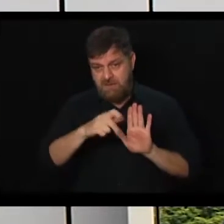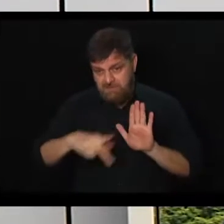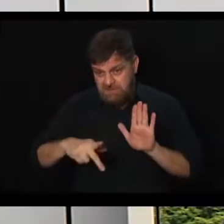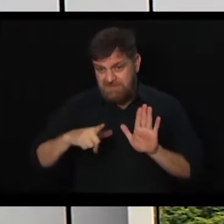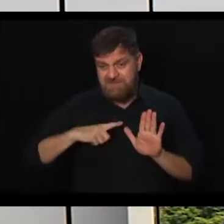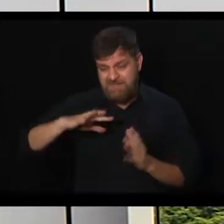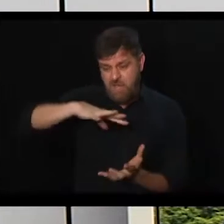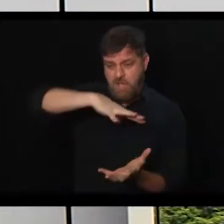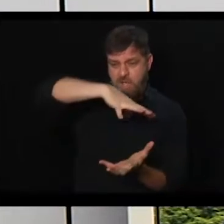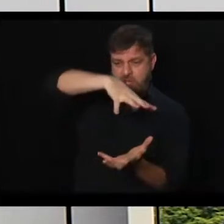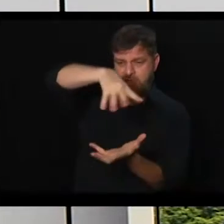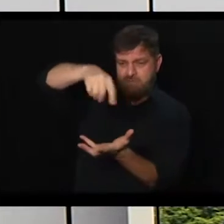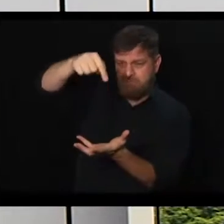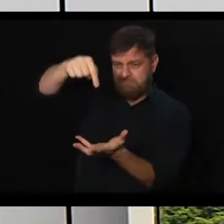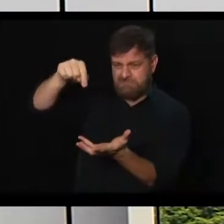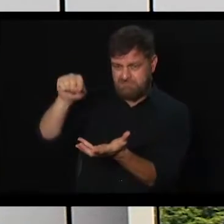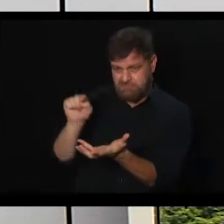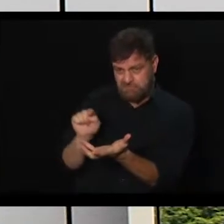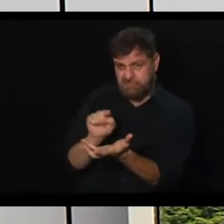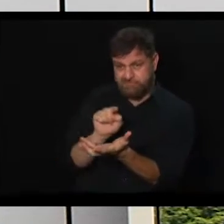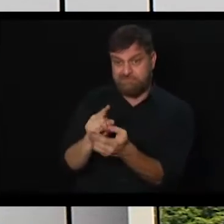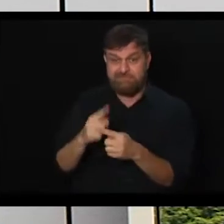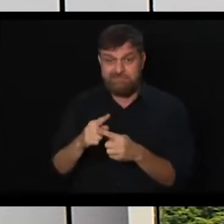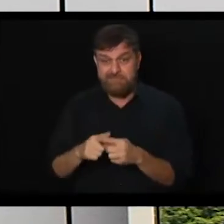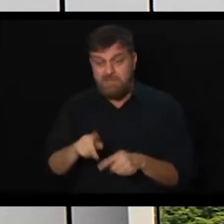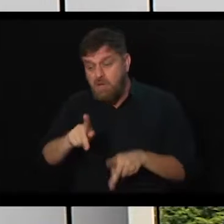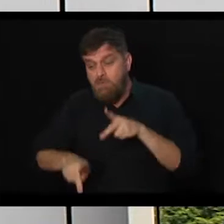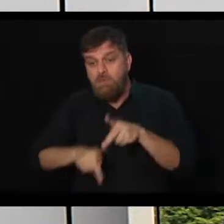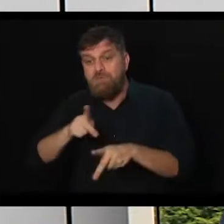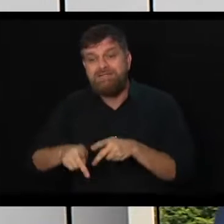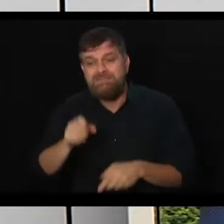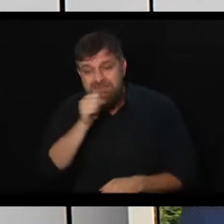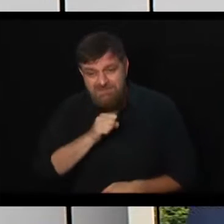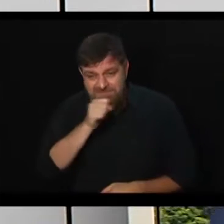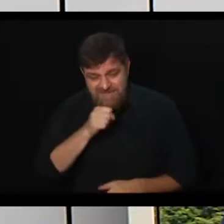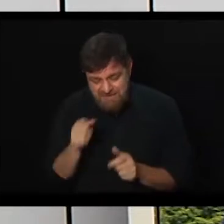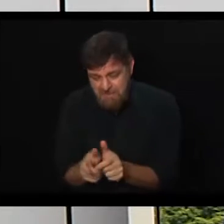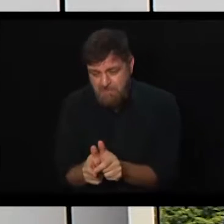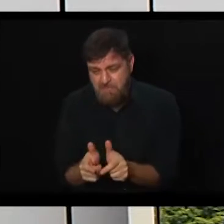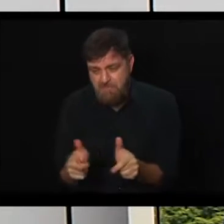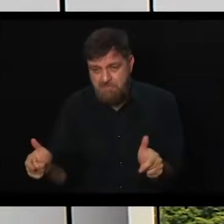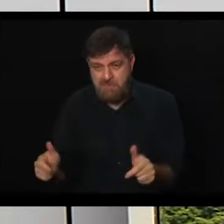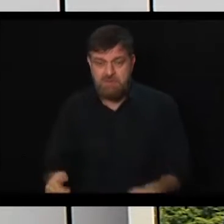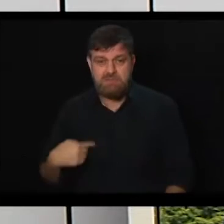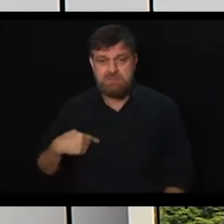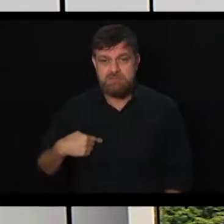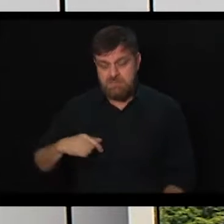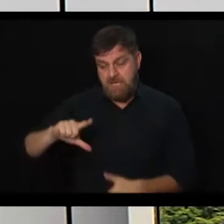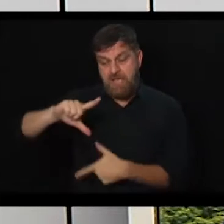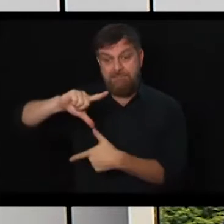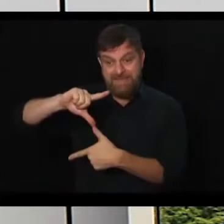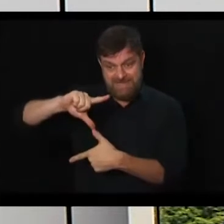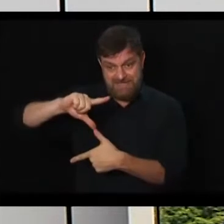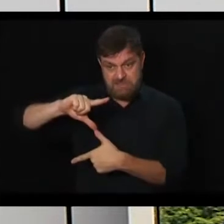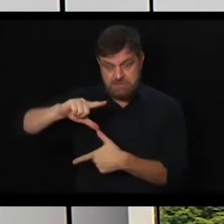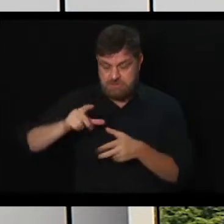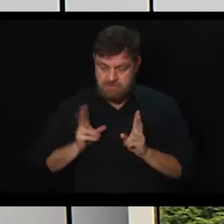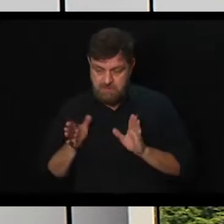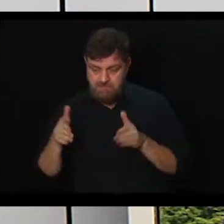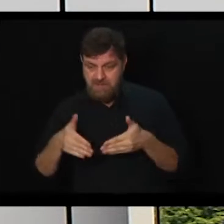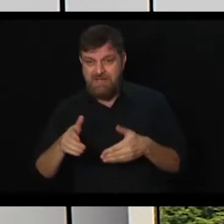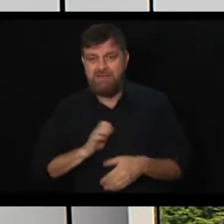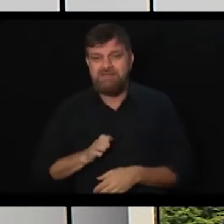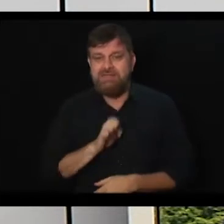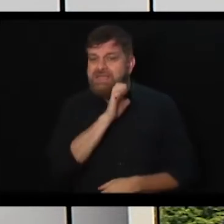mundial, fruto do envelhecimento da população. Não é só aqui no Brasil. Se você pegar aqui na América Latina, especialmente, nós temos Brasil e